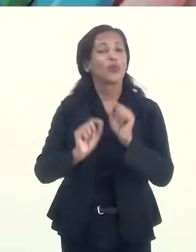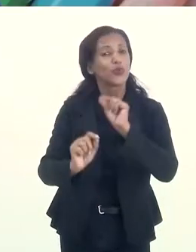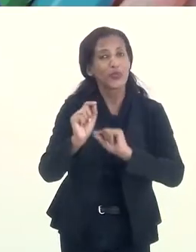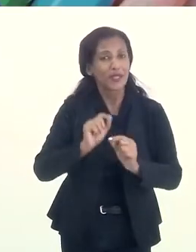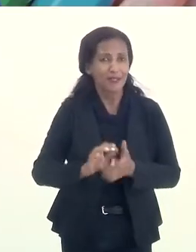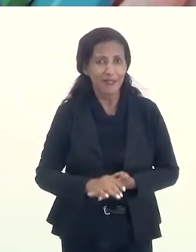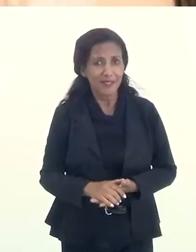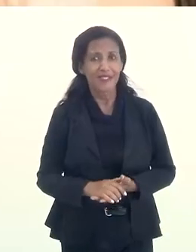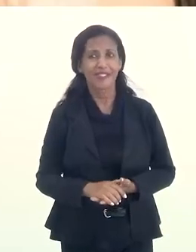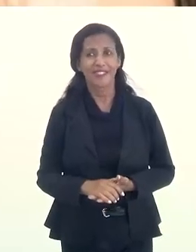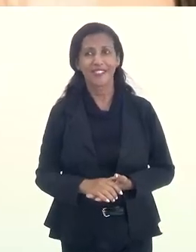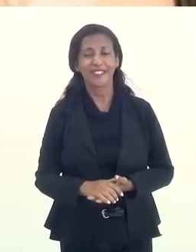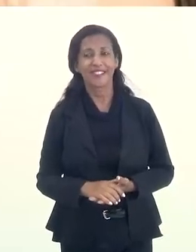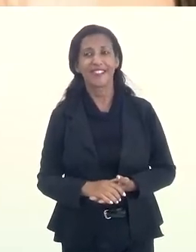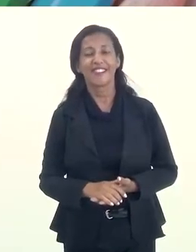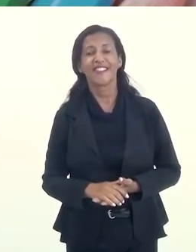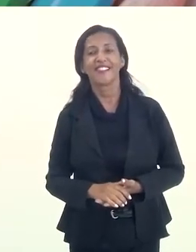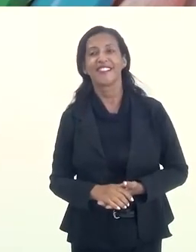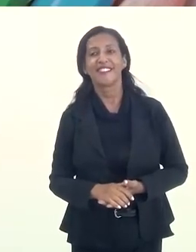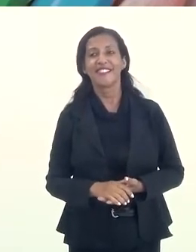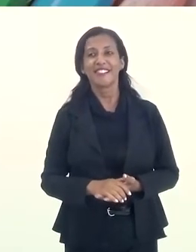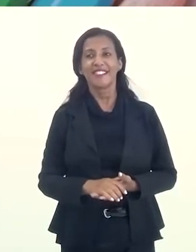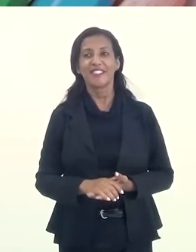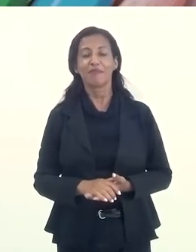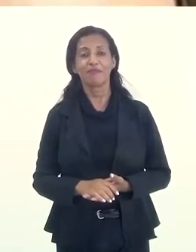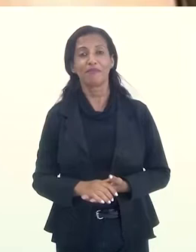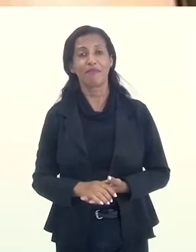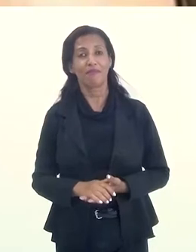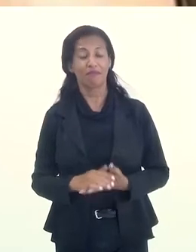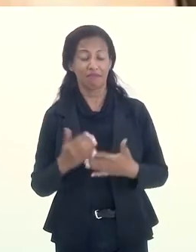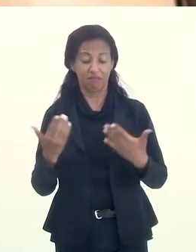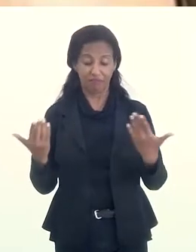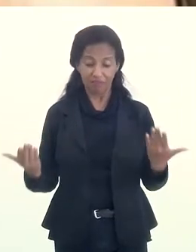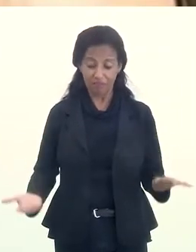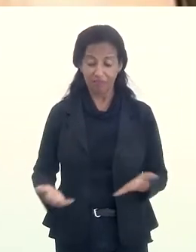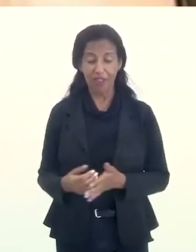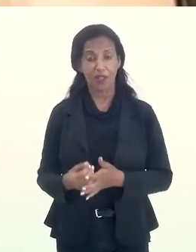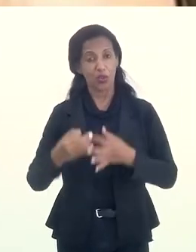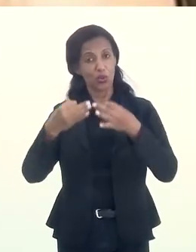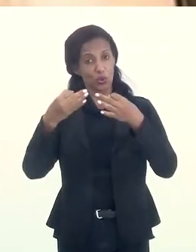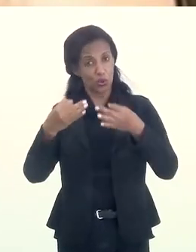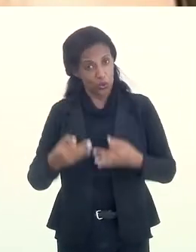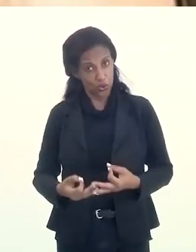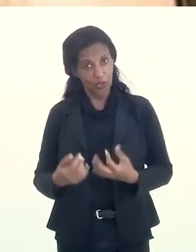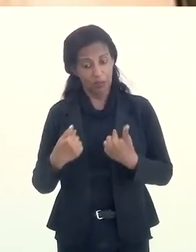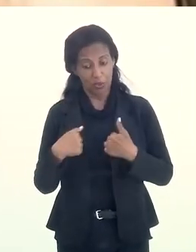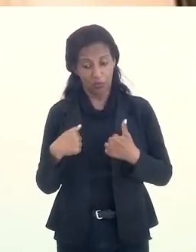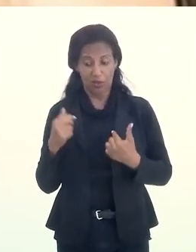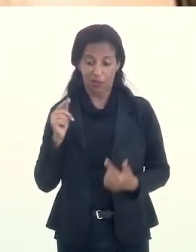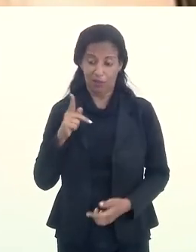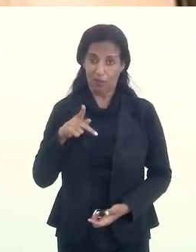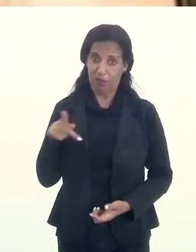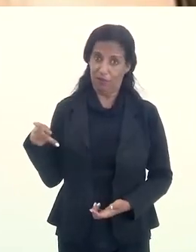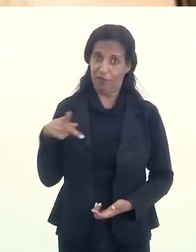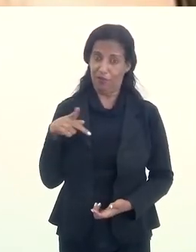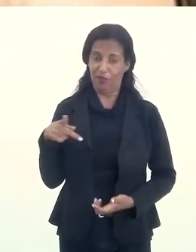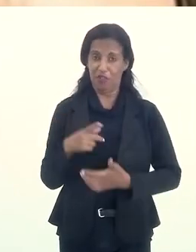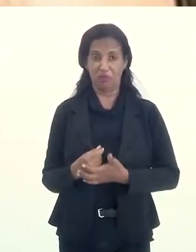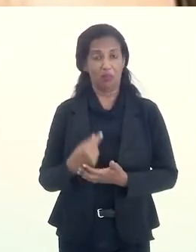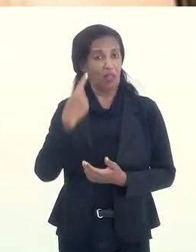resposta? Gostei dessas respostas. Eu teria que dizer que, justamente por eu ser professor,